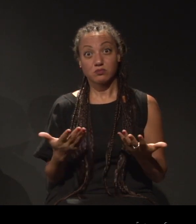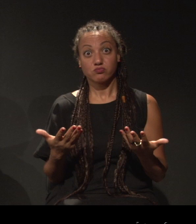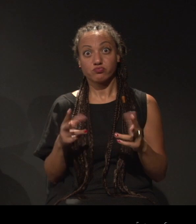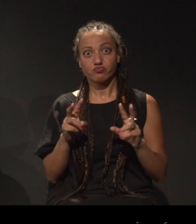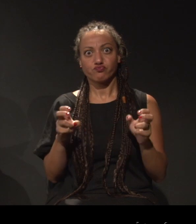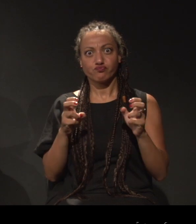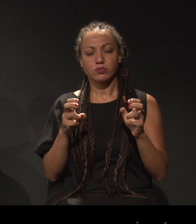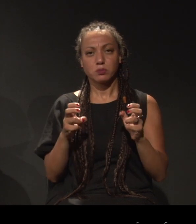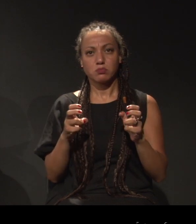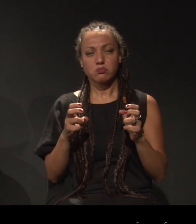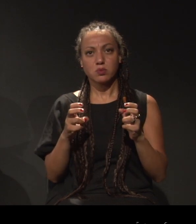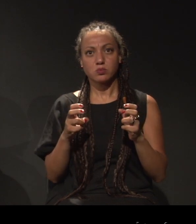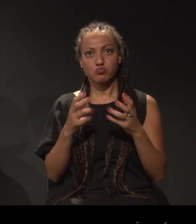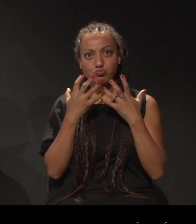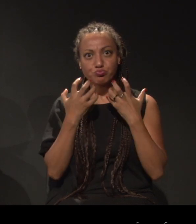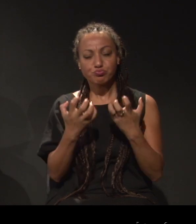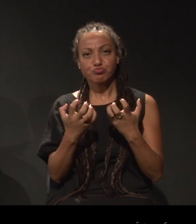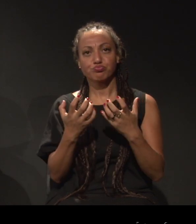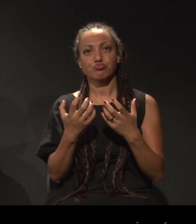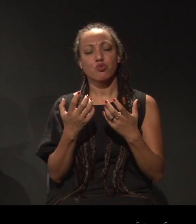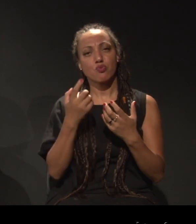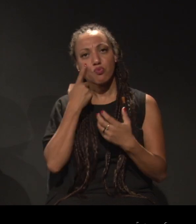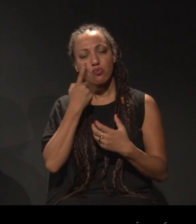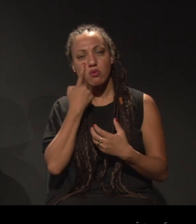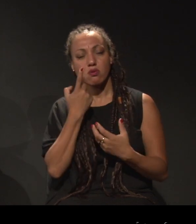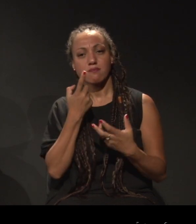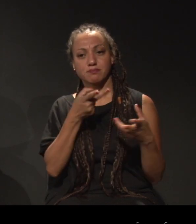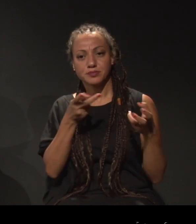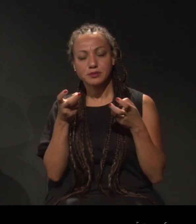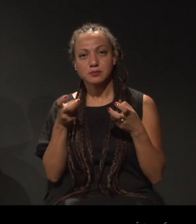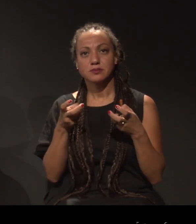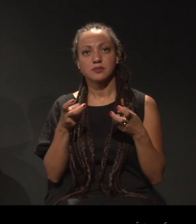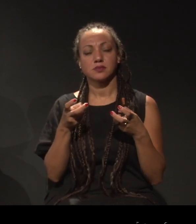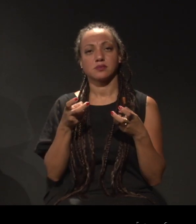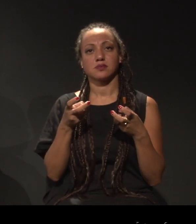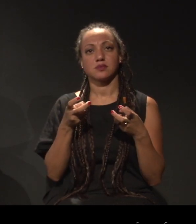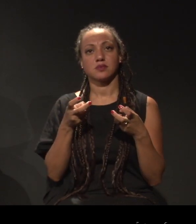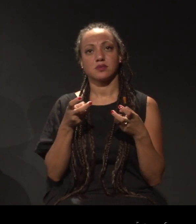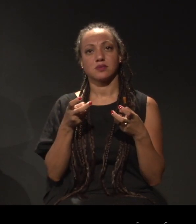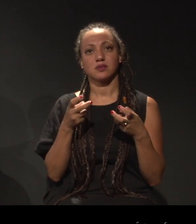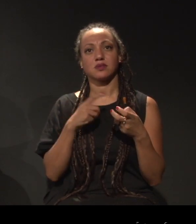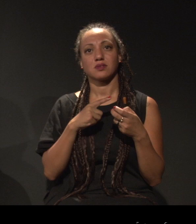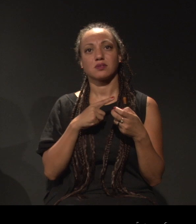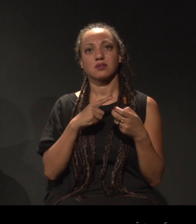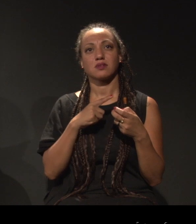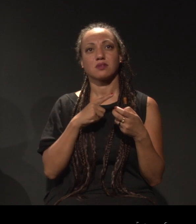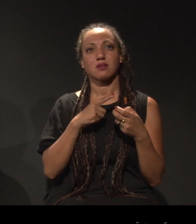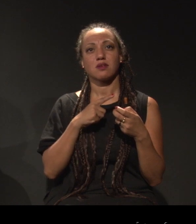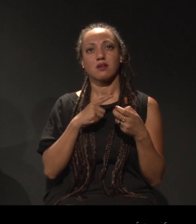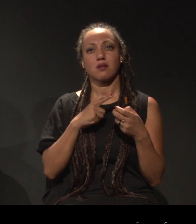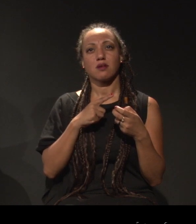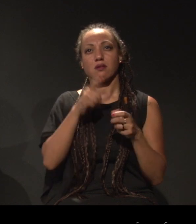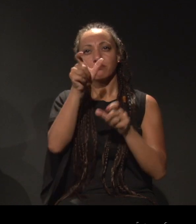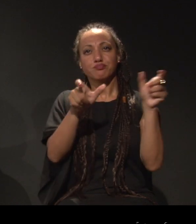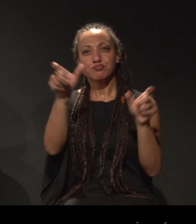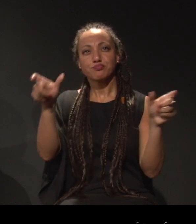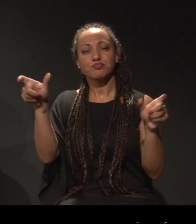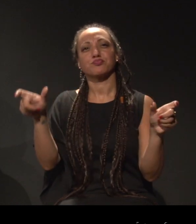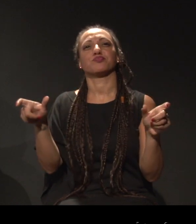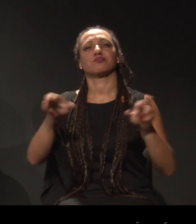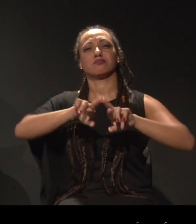atenção, não tem como não olhar e perceber esse gradiente aqui de trajetórias.